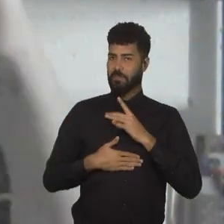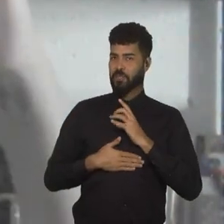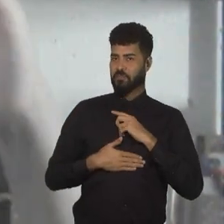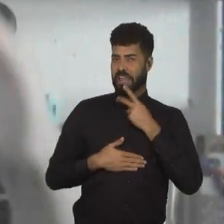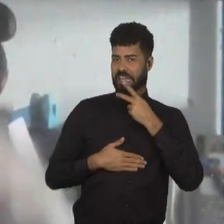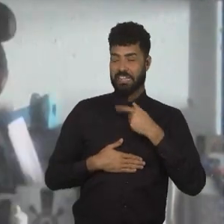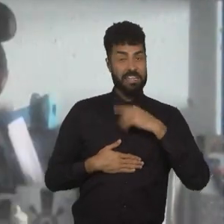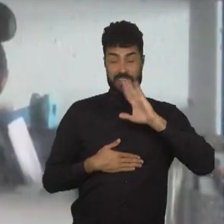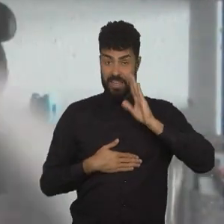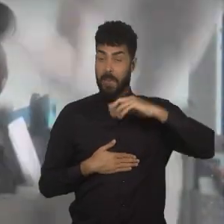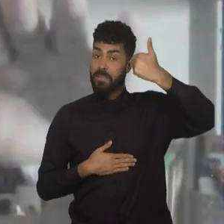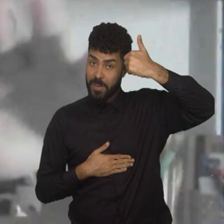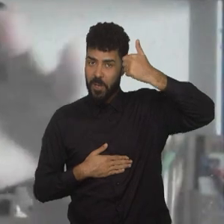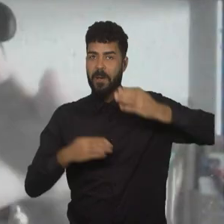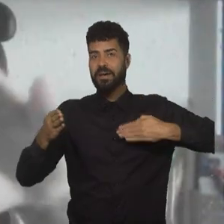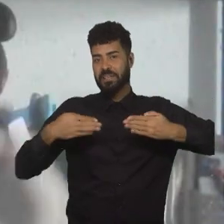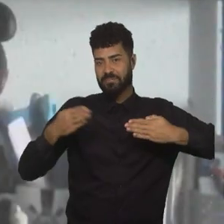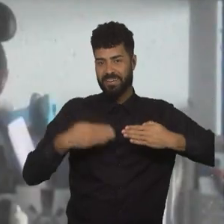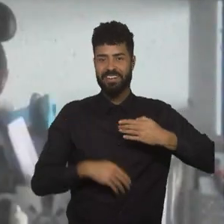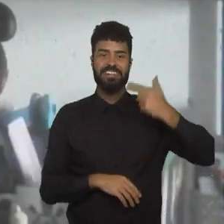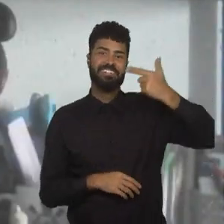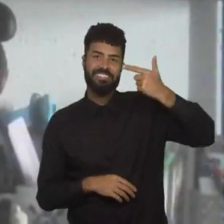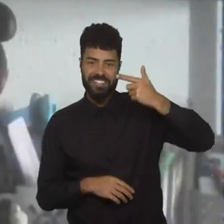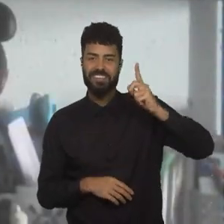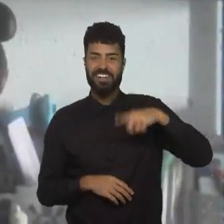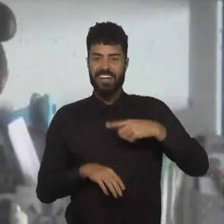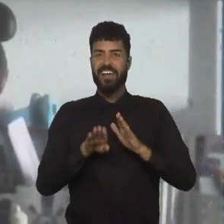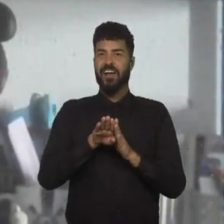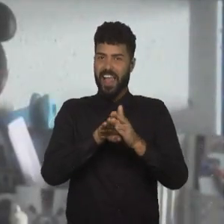eu vou colocar Panamá primeiro, Panamá segundo,